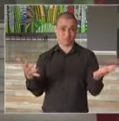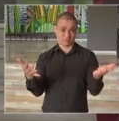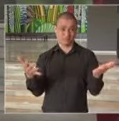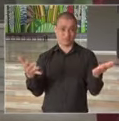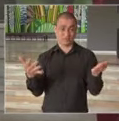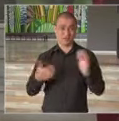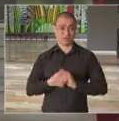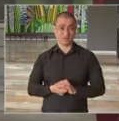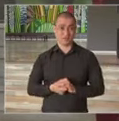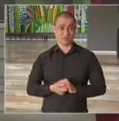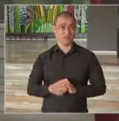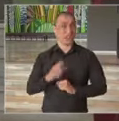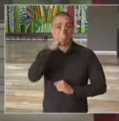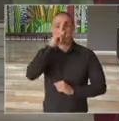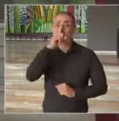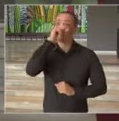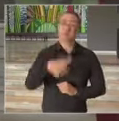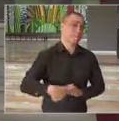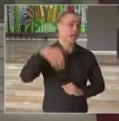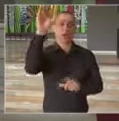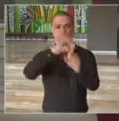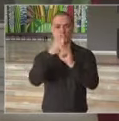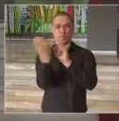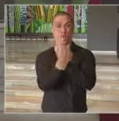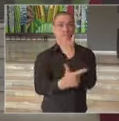A mais grave crise social.